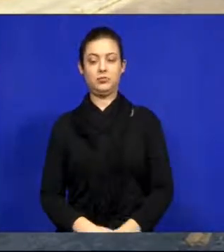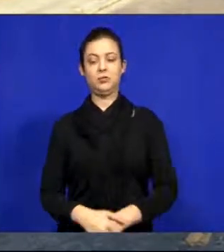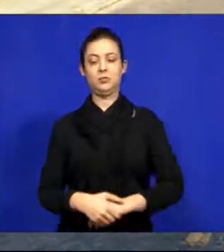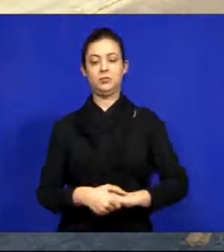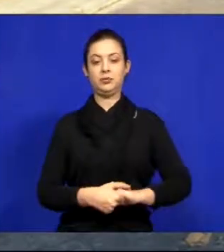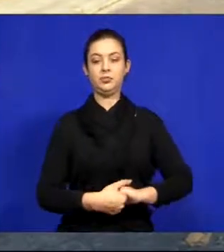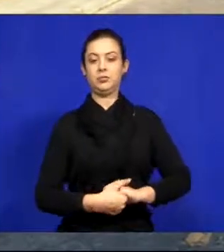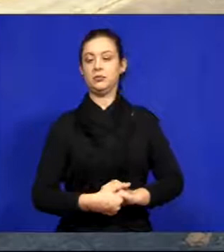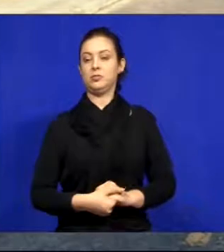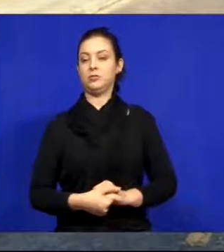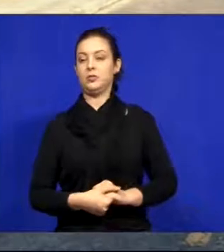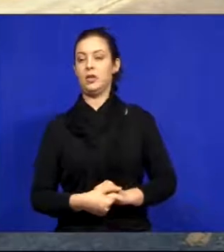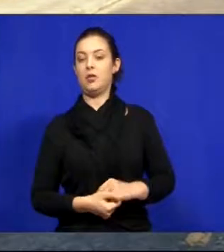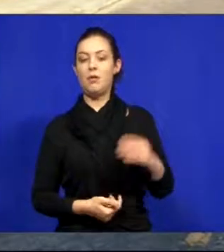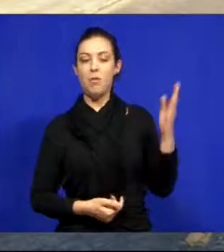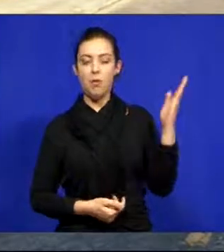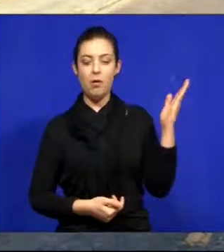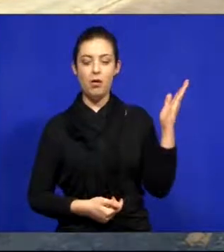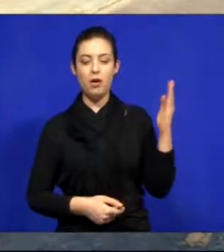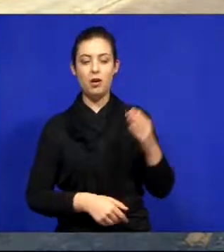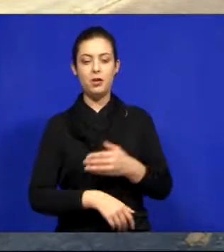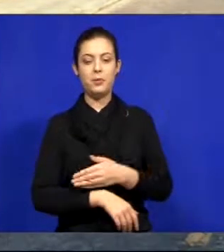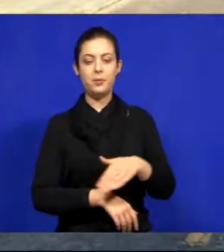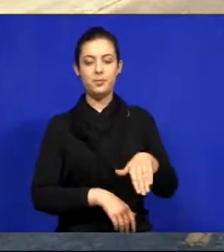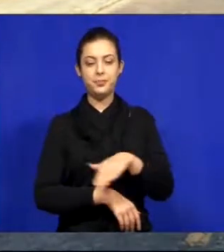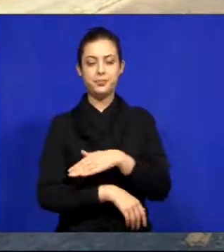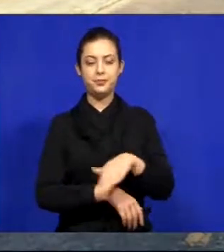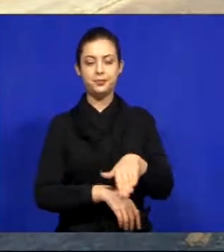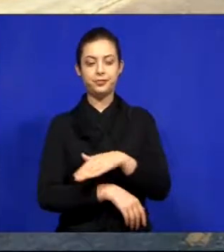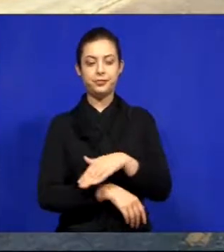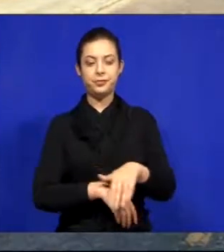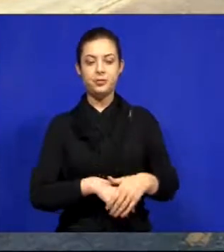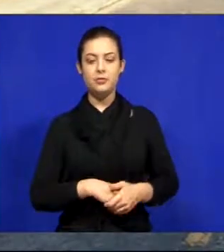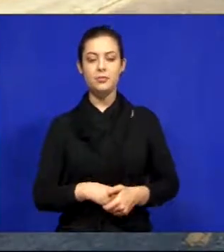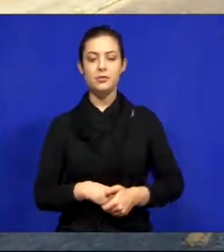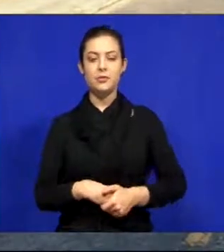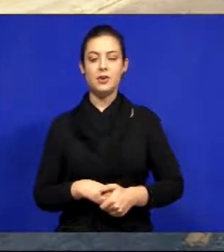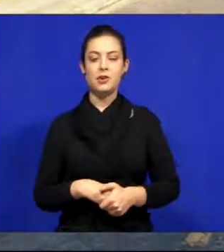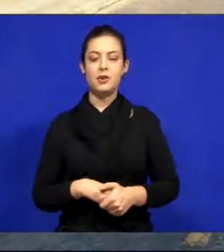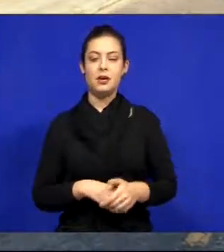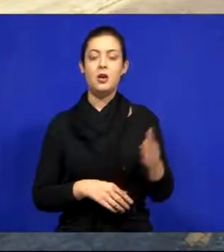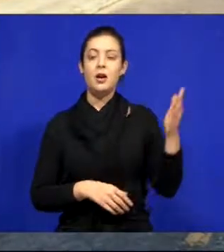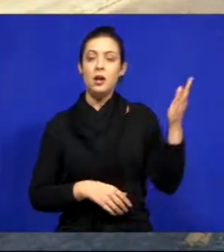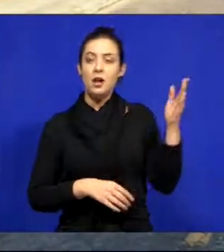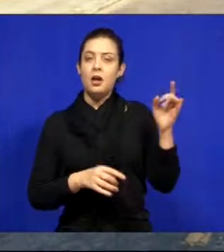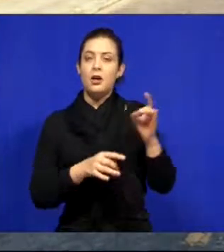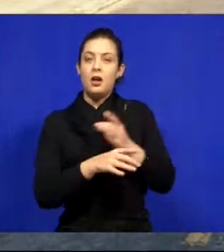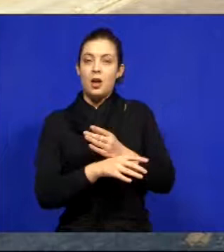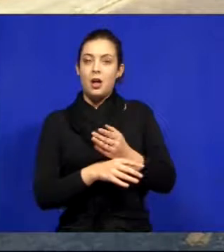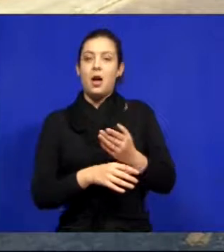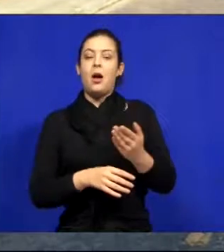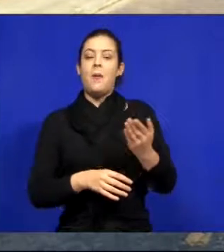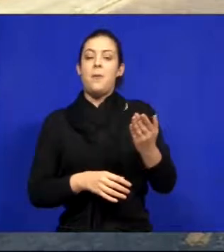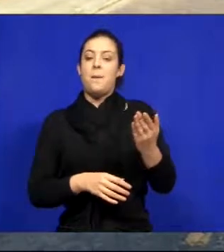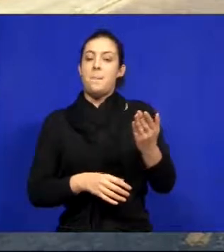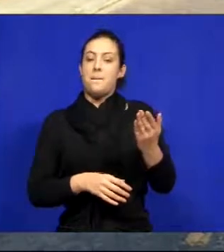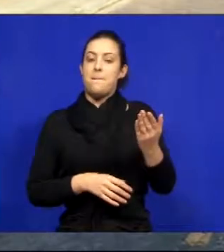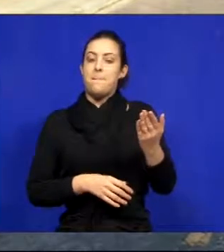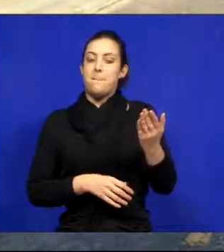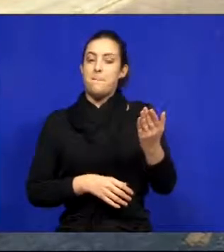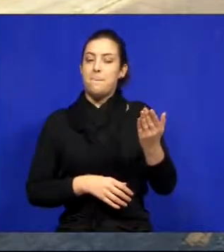do Enos, bairro Cidade Jardim. Essa aqui, antes e depois.